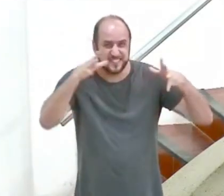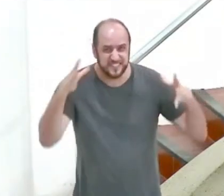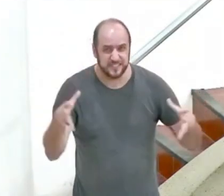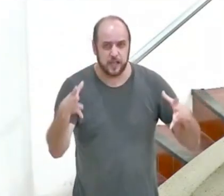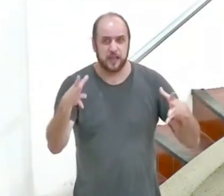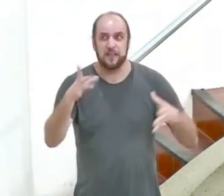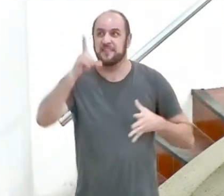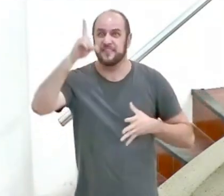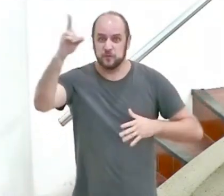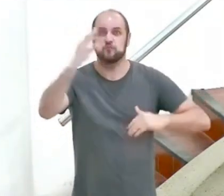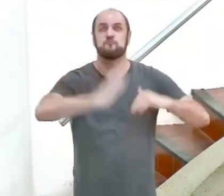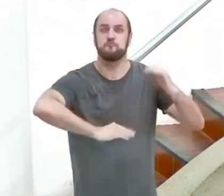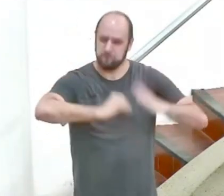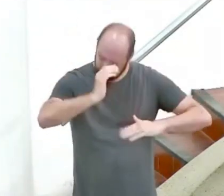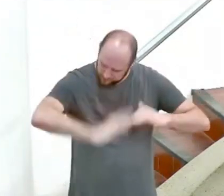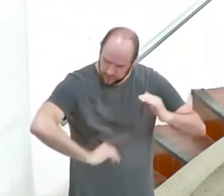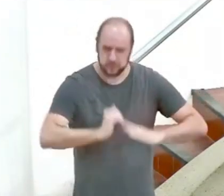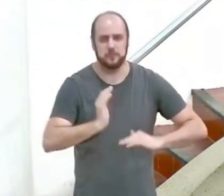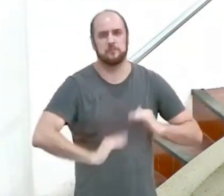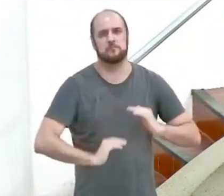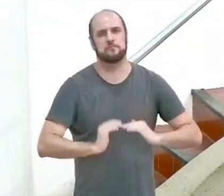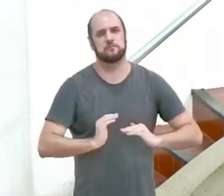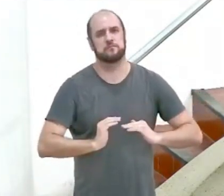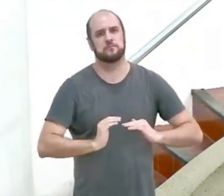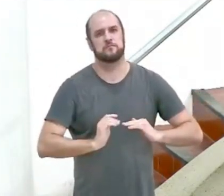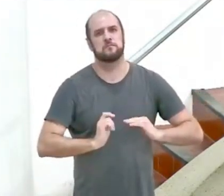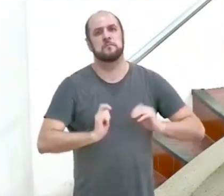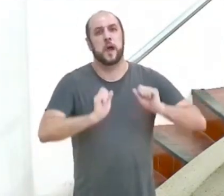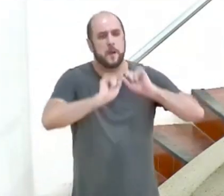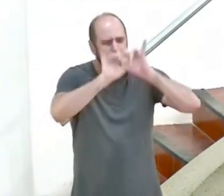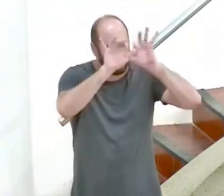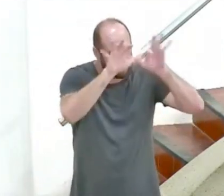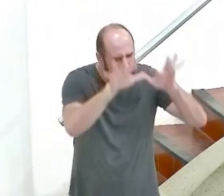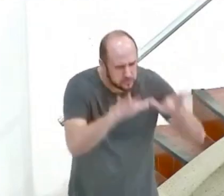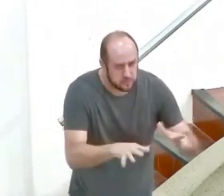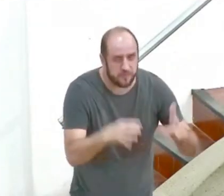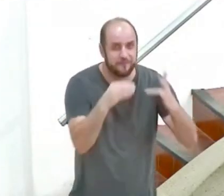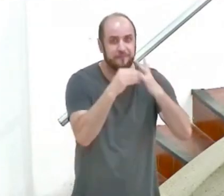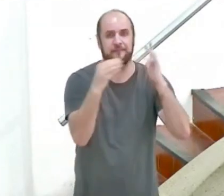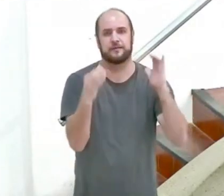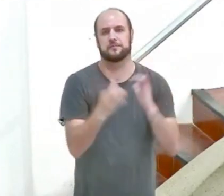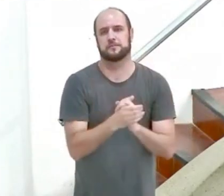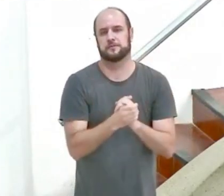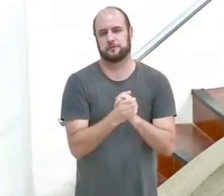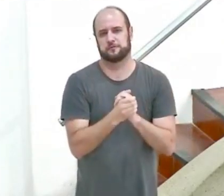instituída por Deus, para ser uma bênção matrimonial.